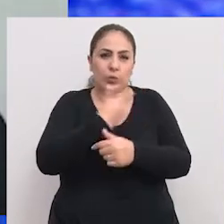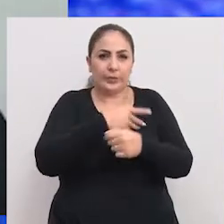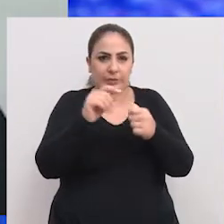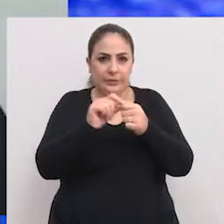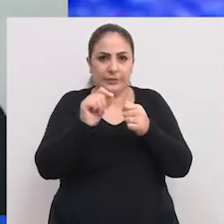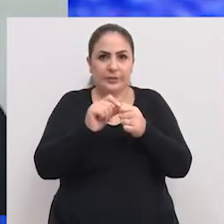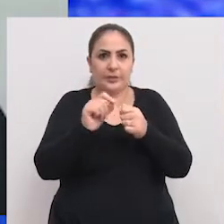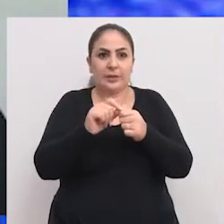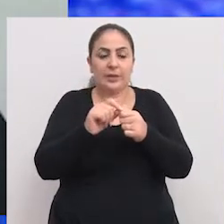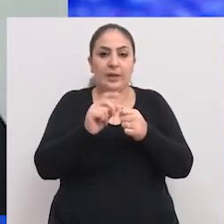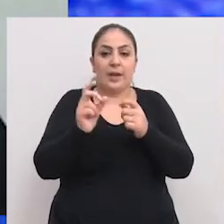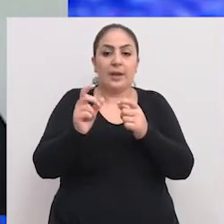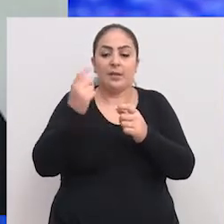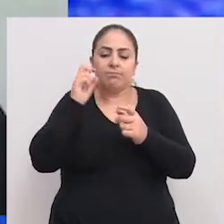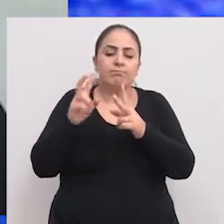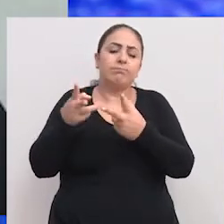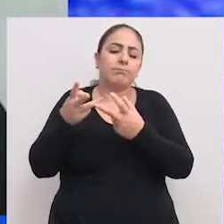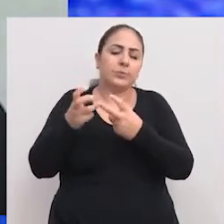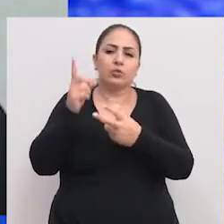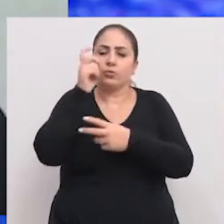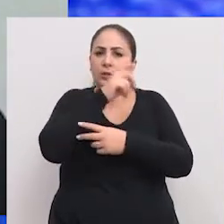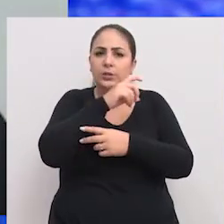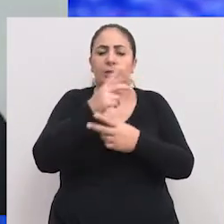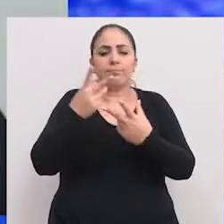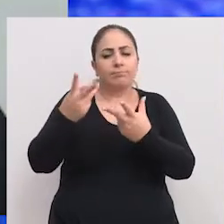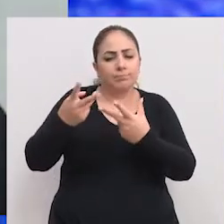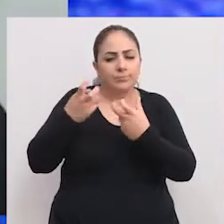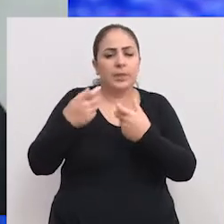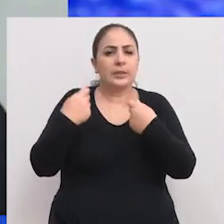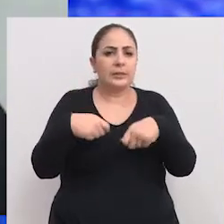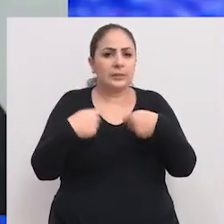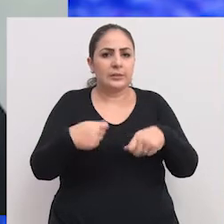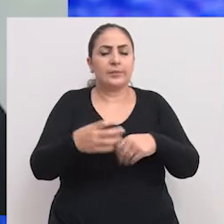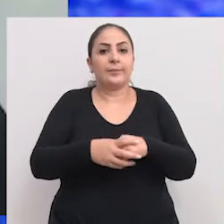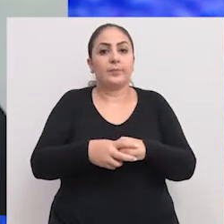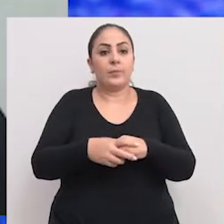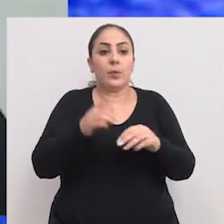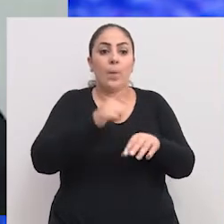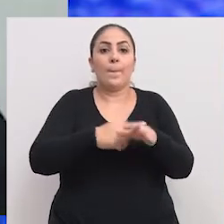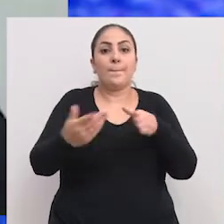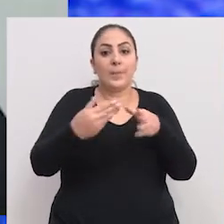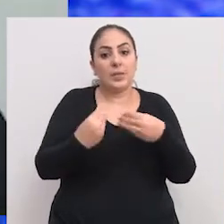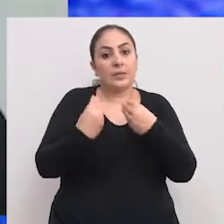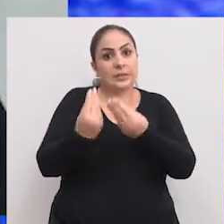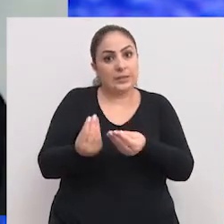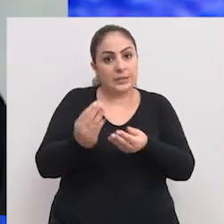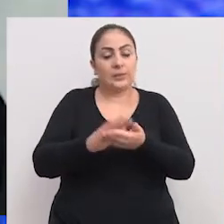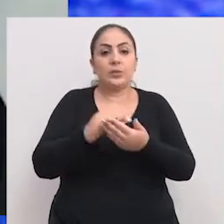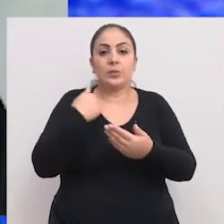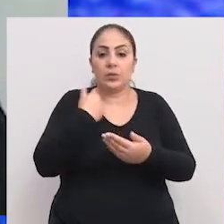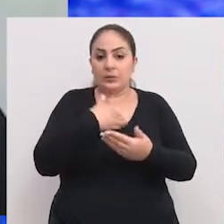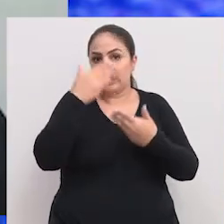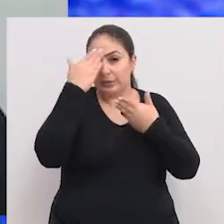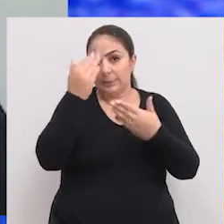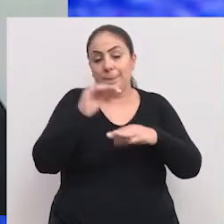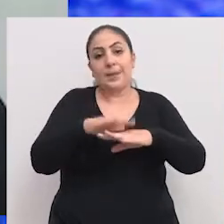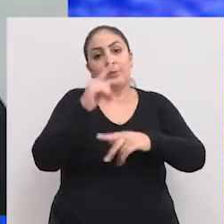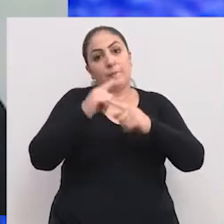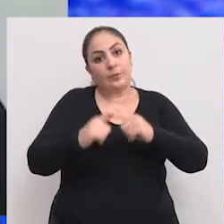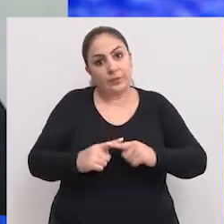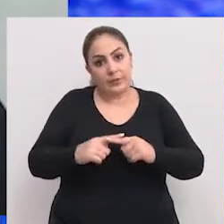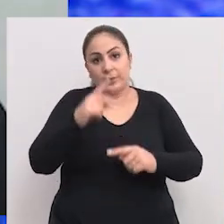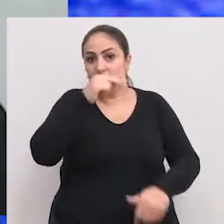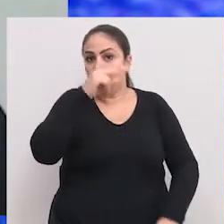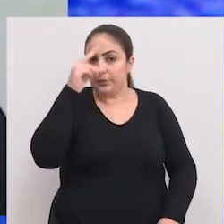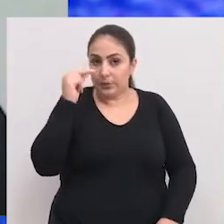como fizemos, vendo as dificuldades, vendo as necessidades, o prazo de entrega. Agradeço mais